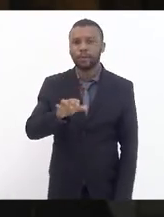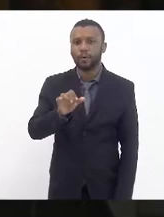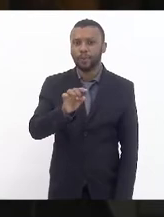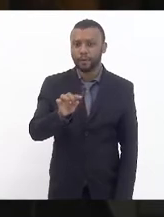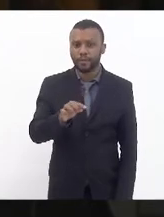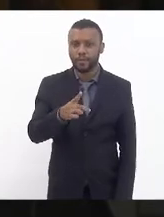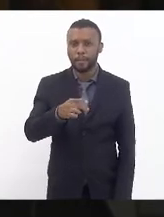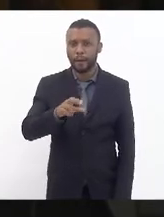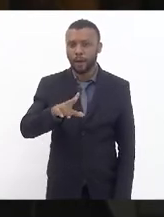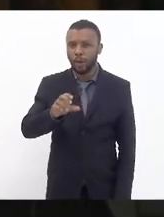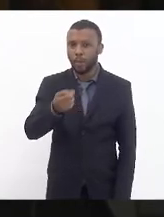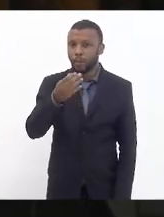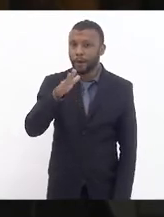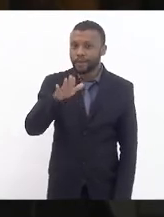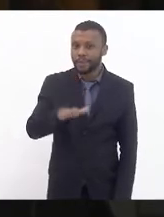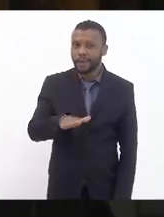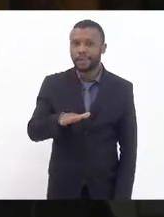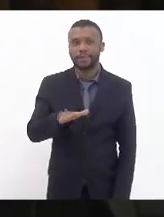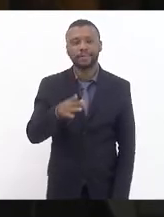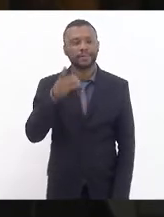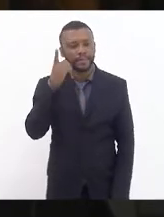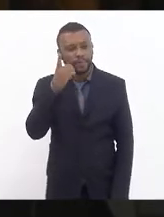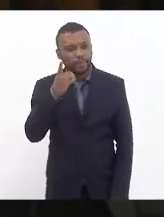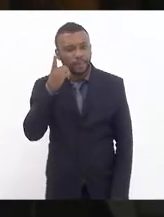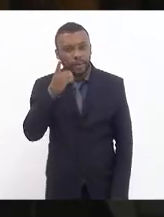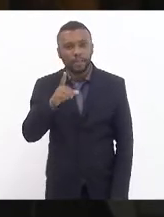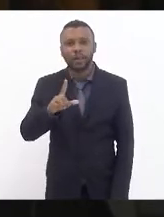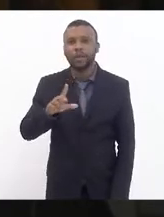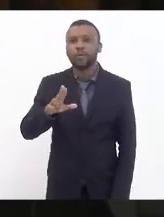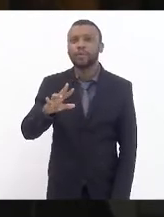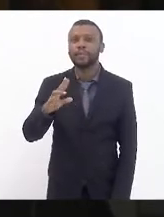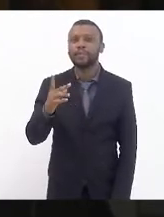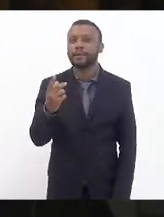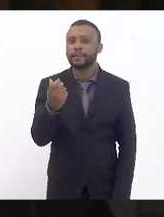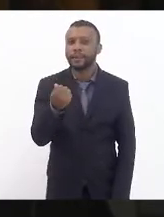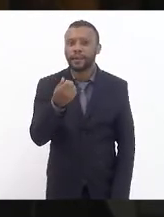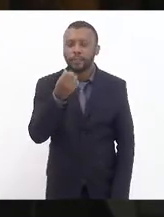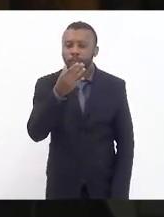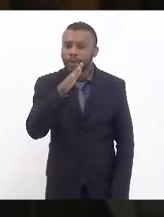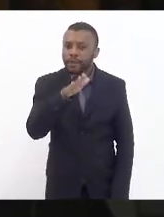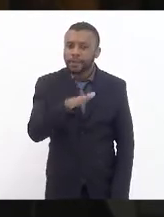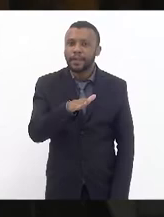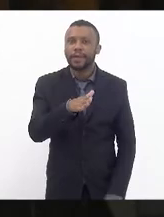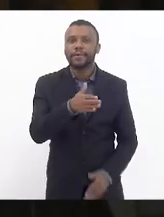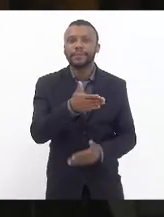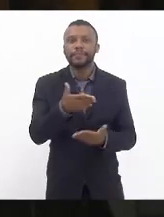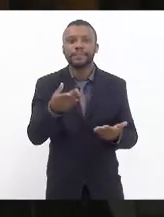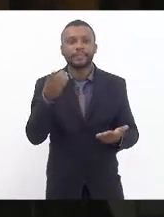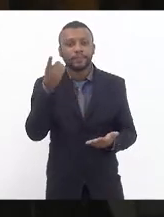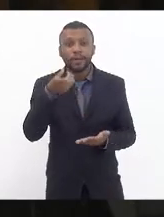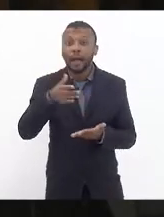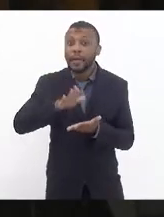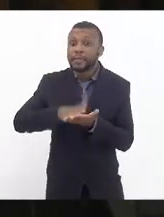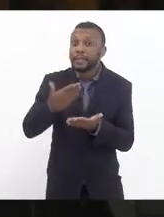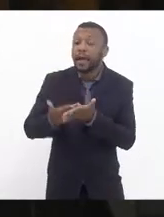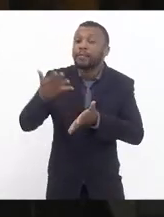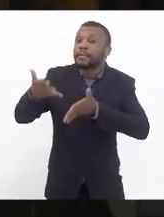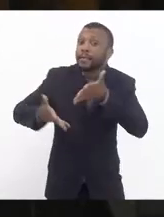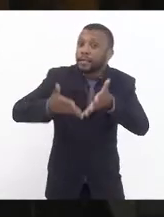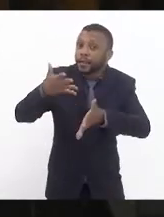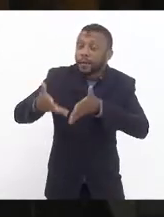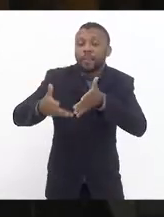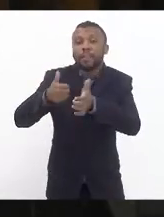deputada Lucinha, boa tarde, novos deputados, boa tarde, a intérprete de Libras que está aí